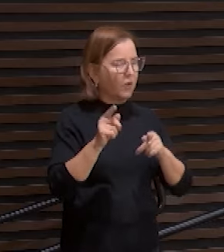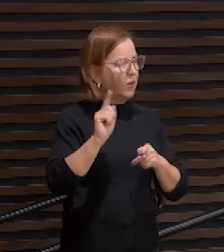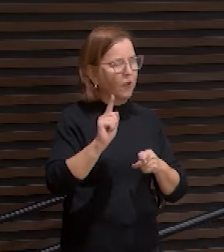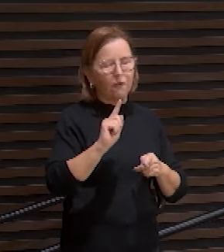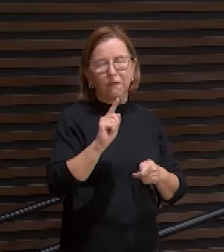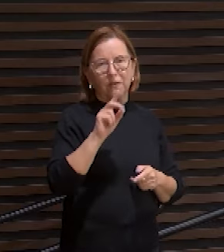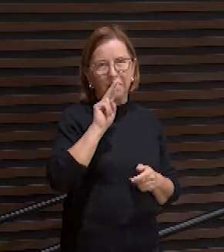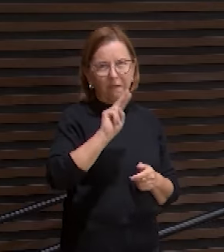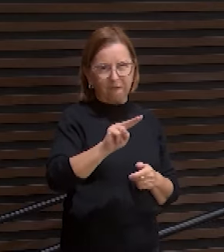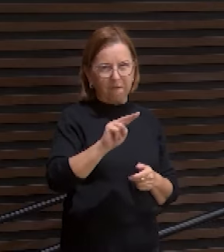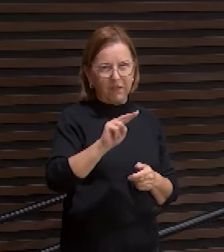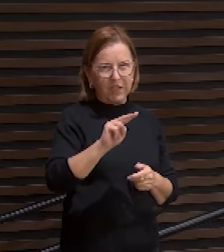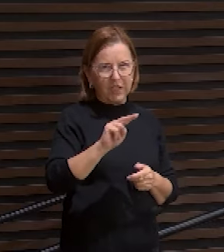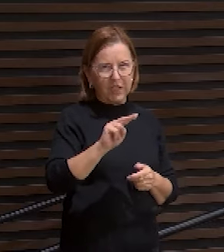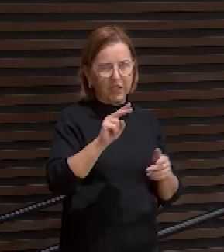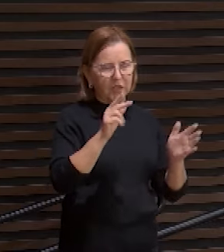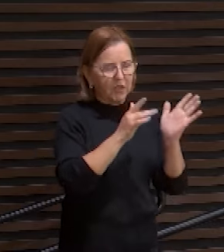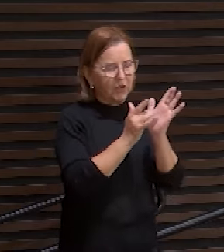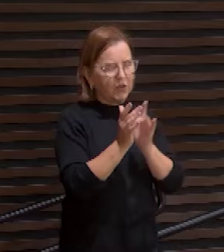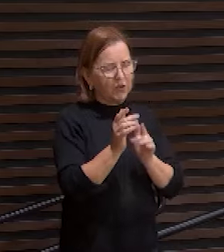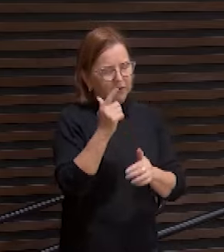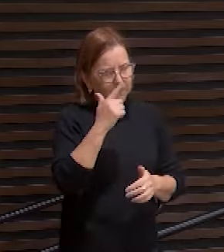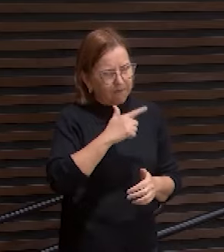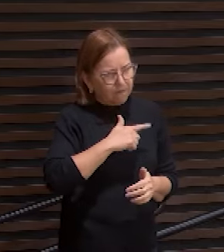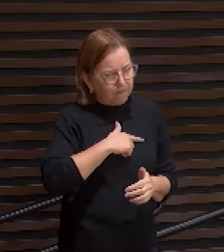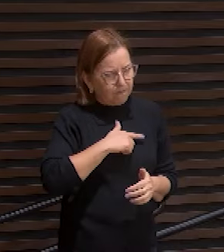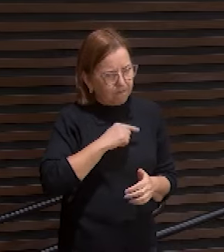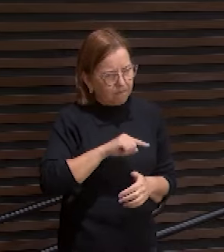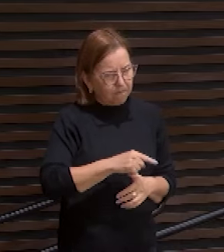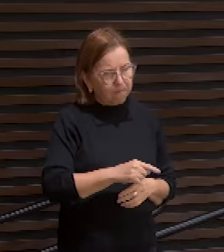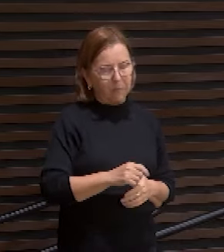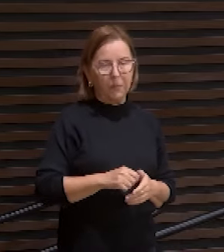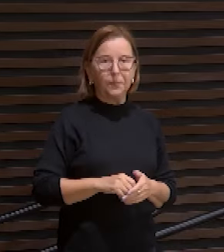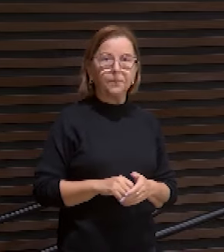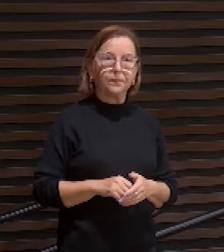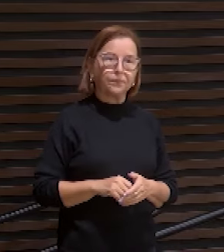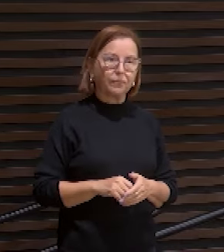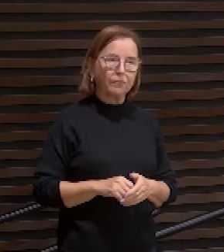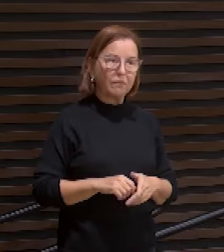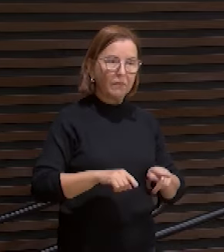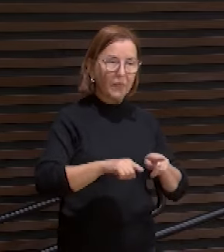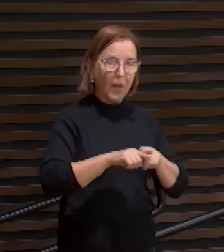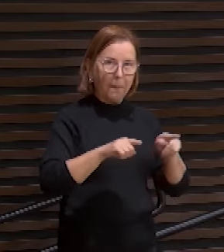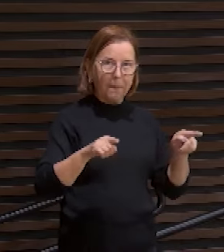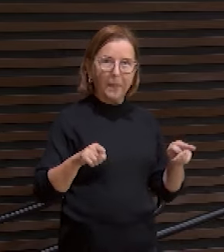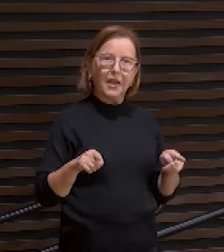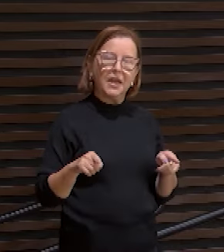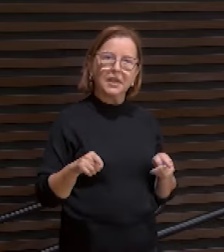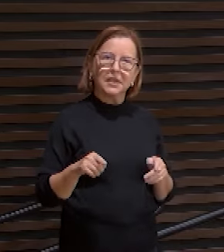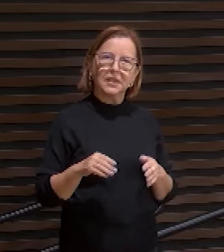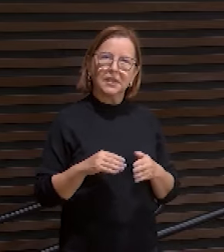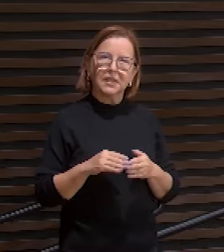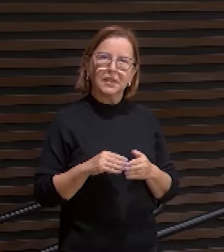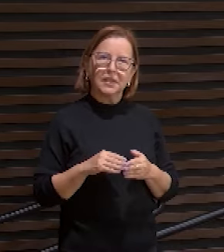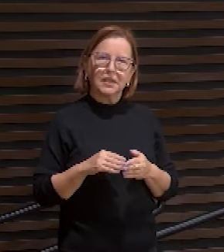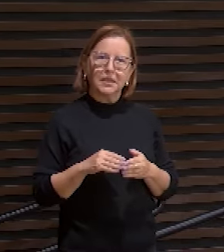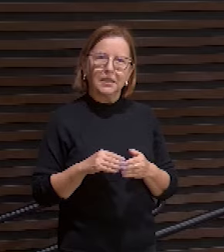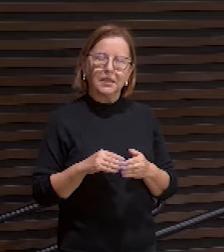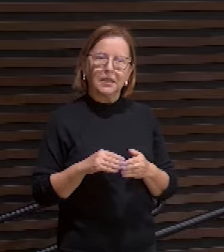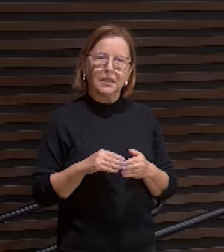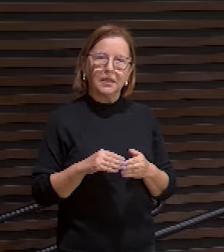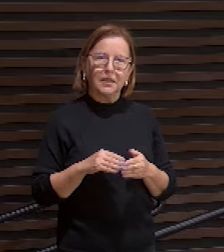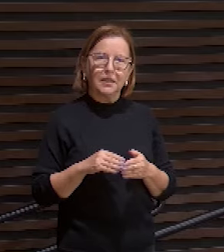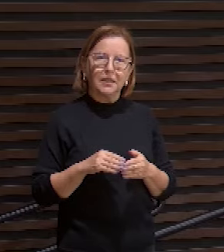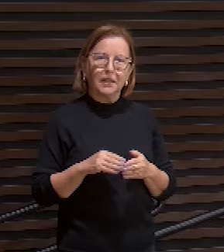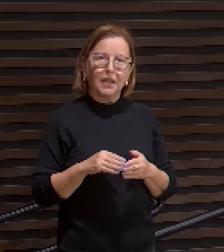Mas no verso 15, nós vemos a exaltação deste servo. Diz assim, assim causará admiração às